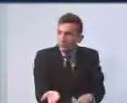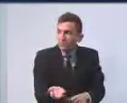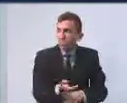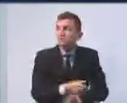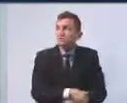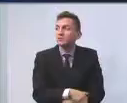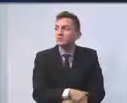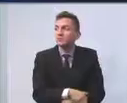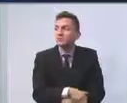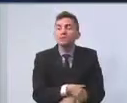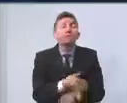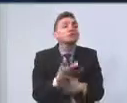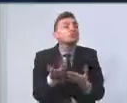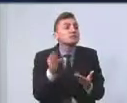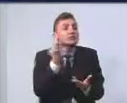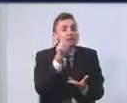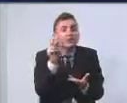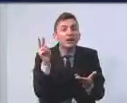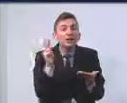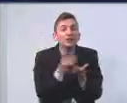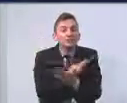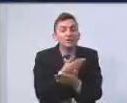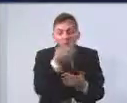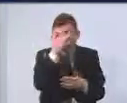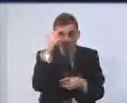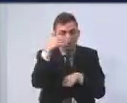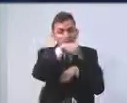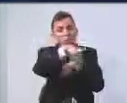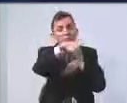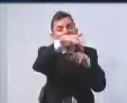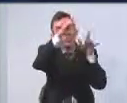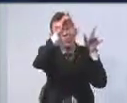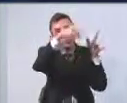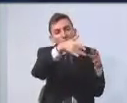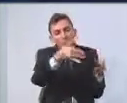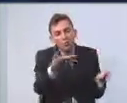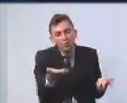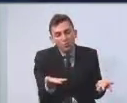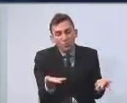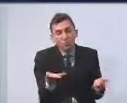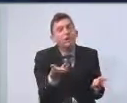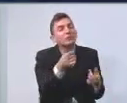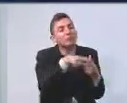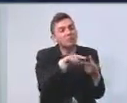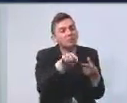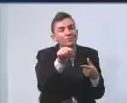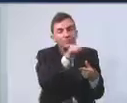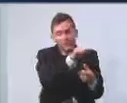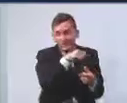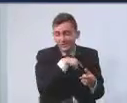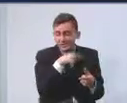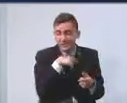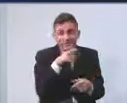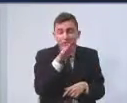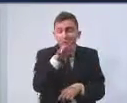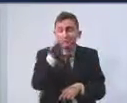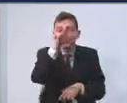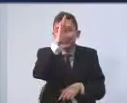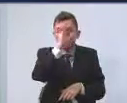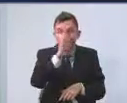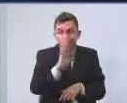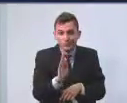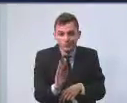sobre casos de moradores de rua e esse problema todo. Nossa cidade, ela está